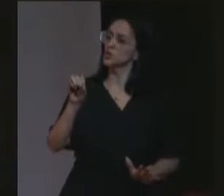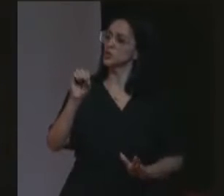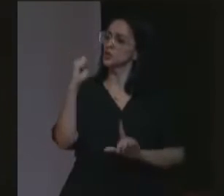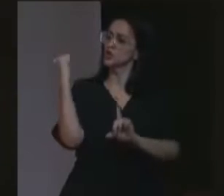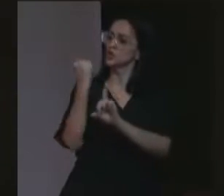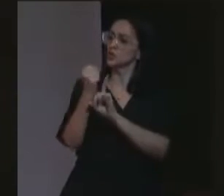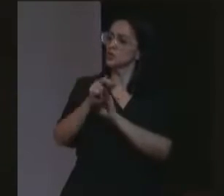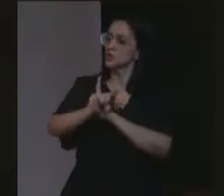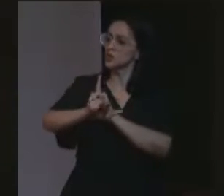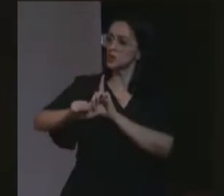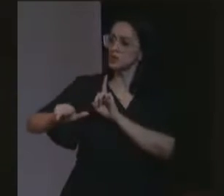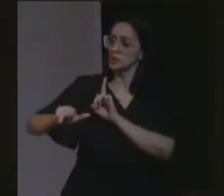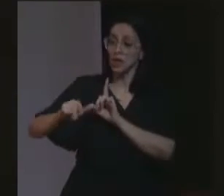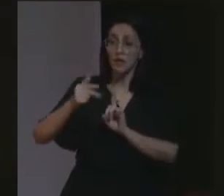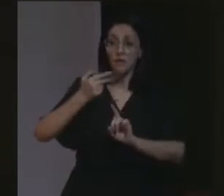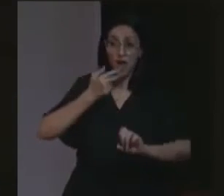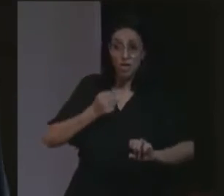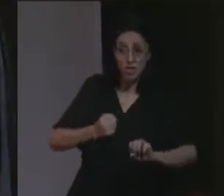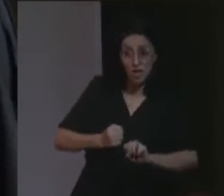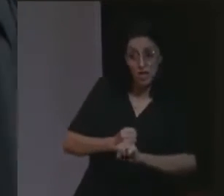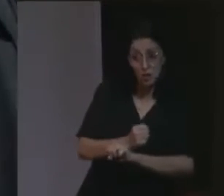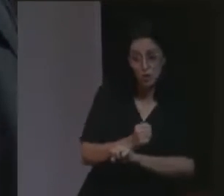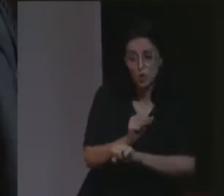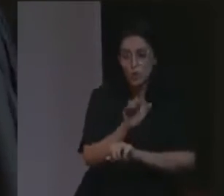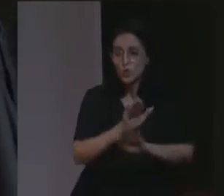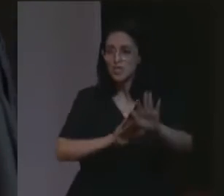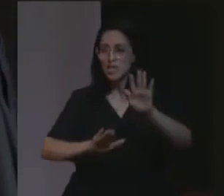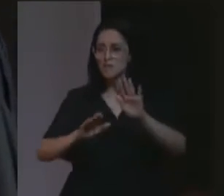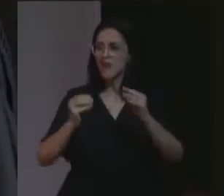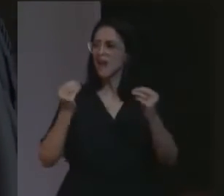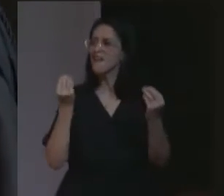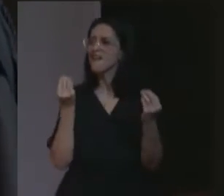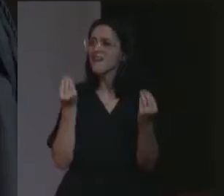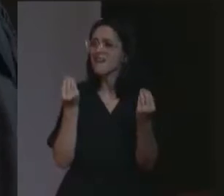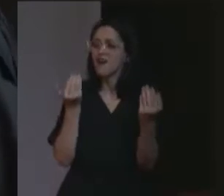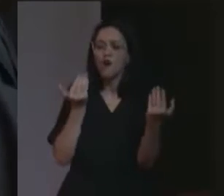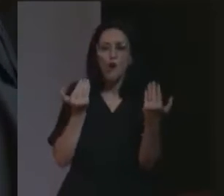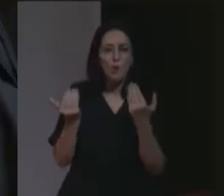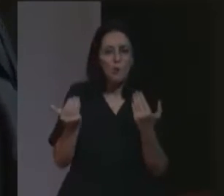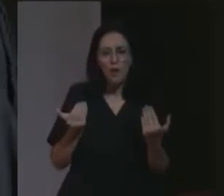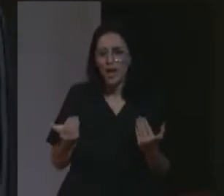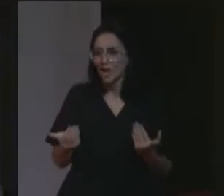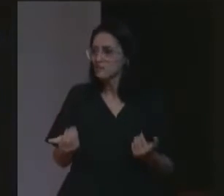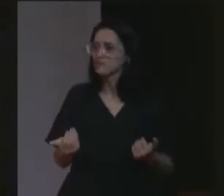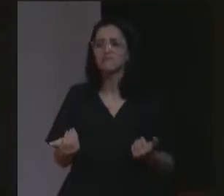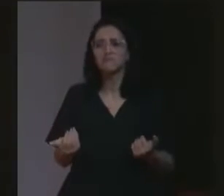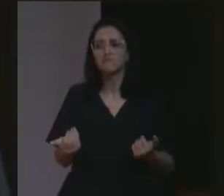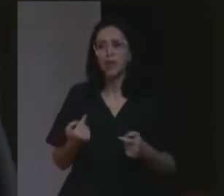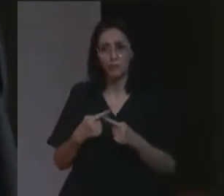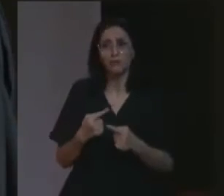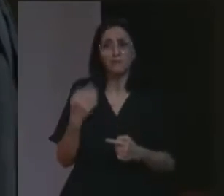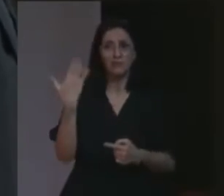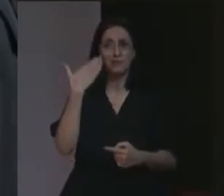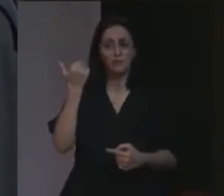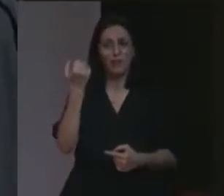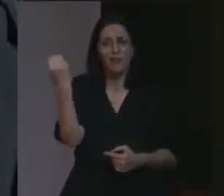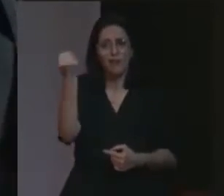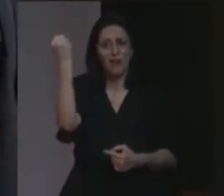toma cuidado para usar o termo escravidão, para não comparar situações que, embora graves,